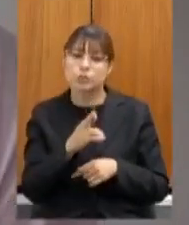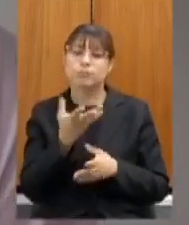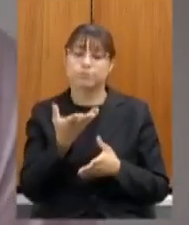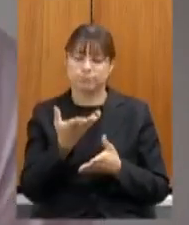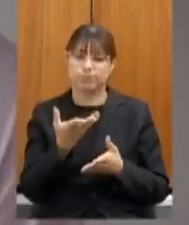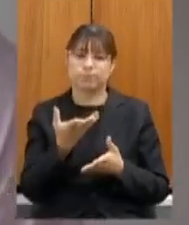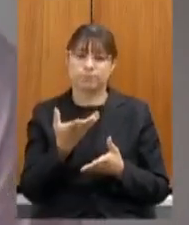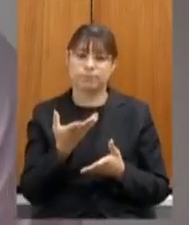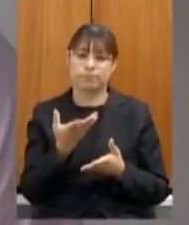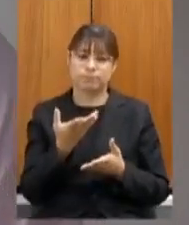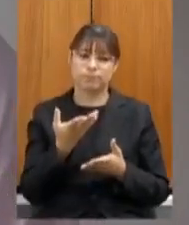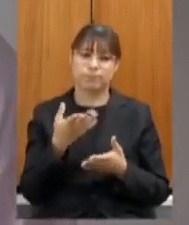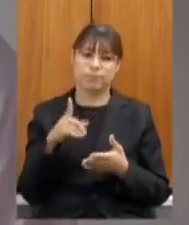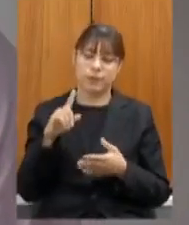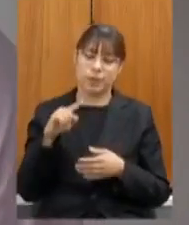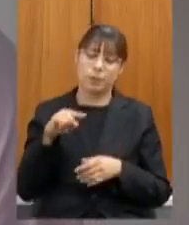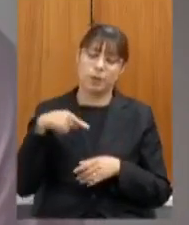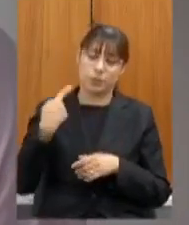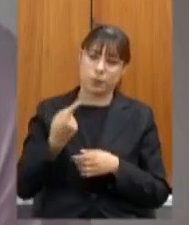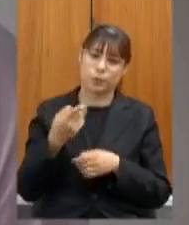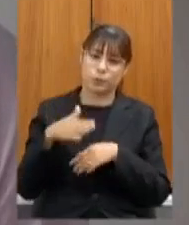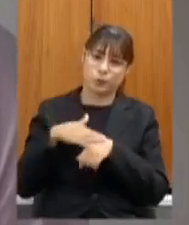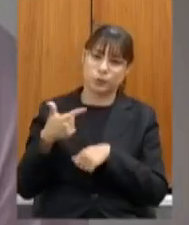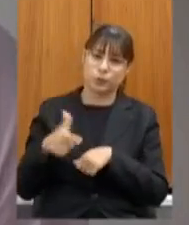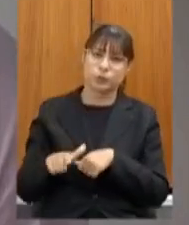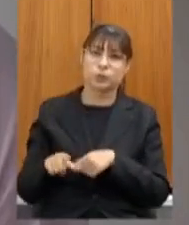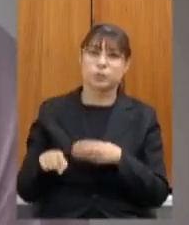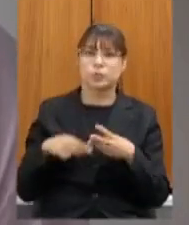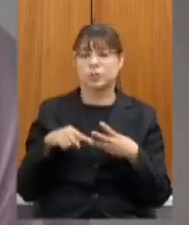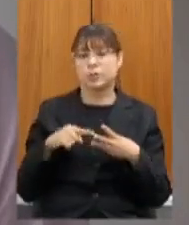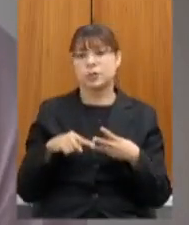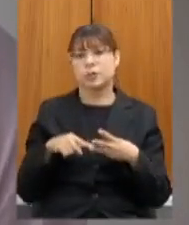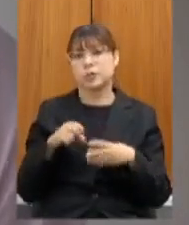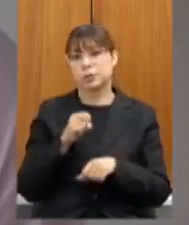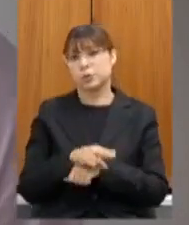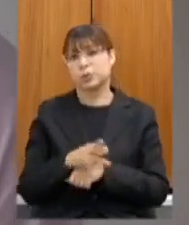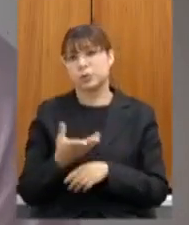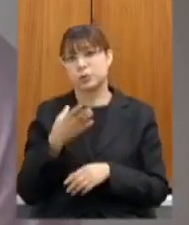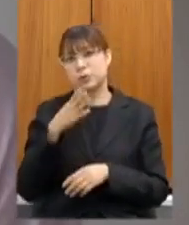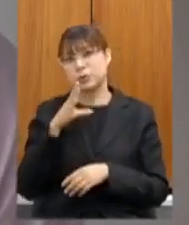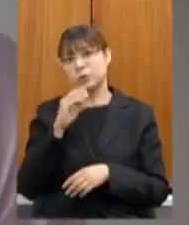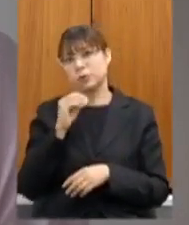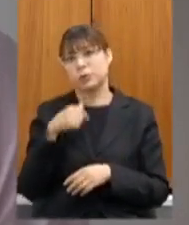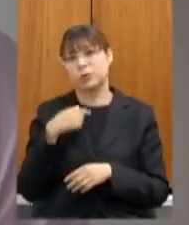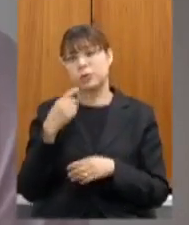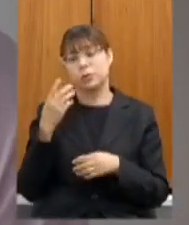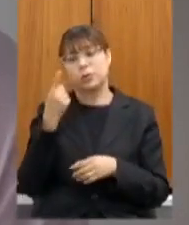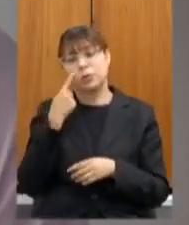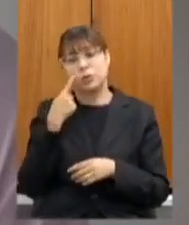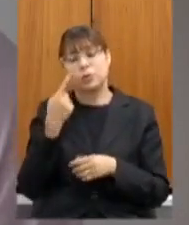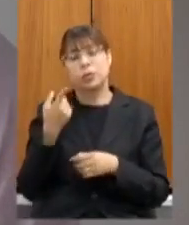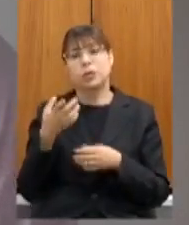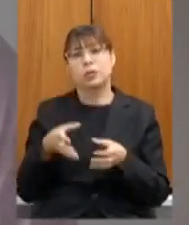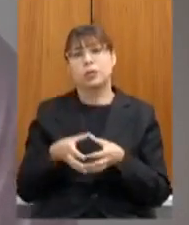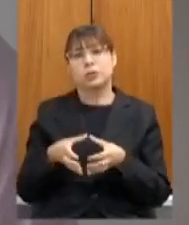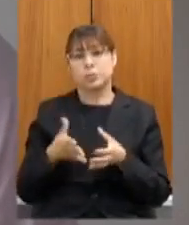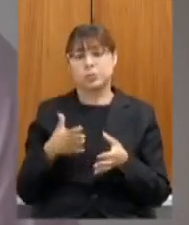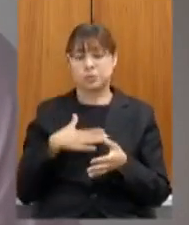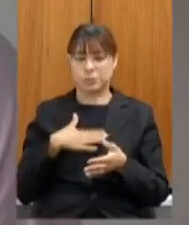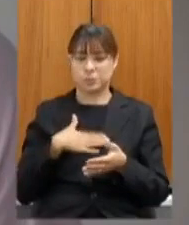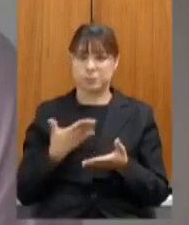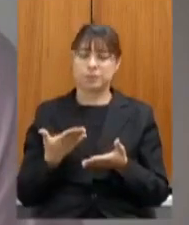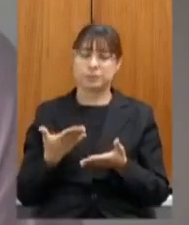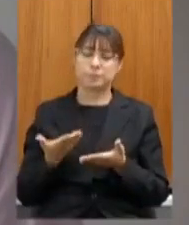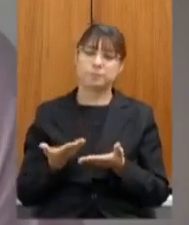disso para a nossa próxima conversa tá bom sobre o ponto da designação eu vou me informar também com a minha equipe sobre essas